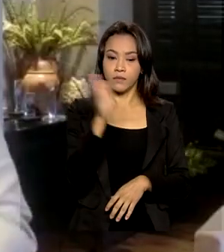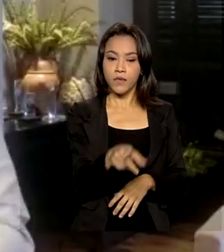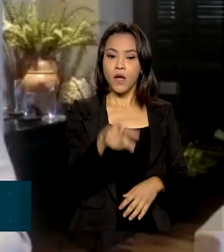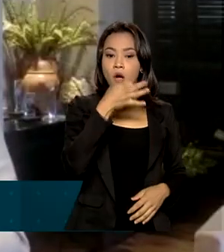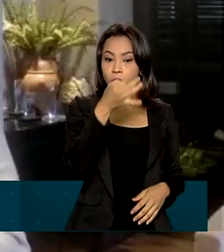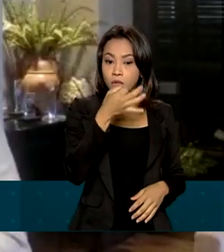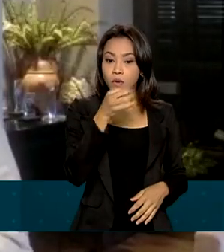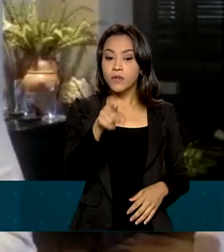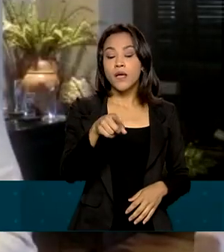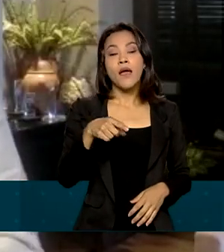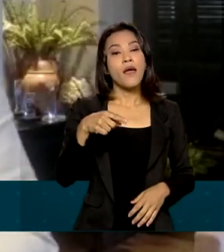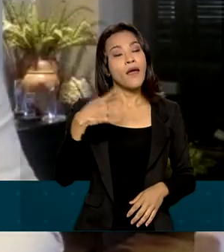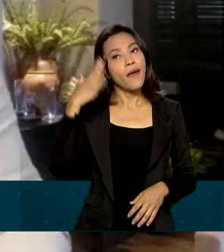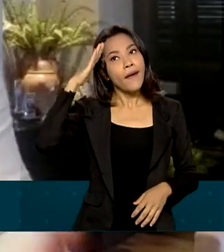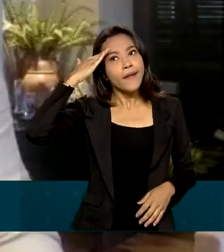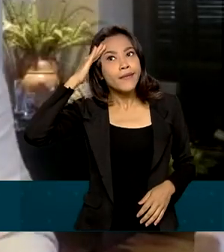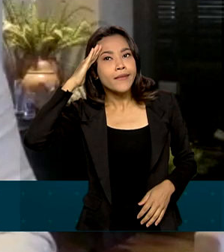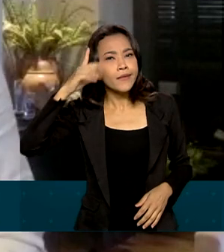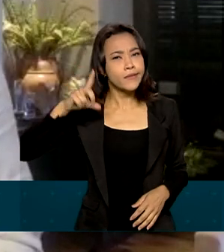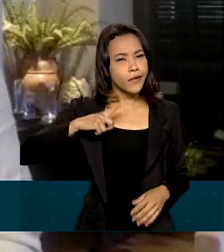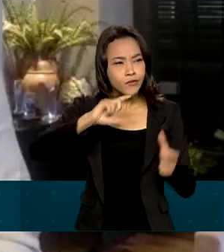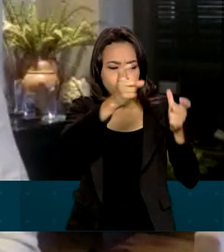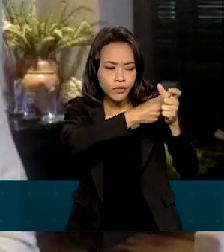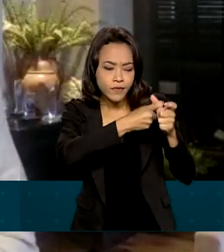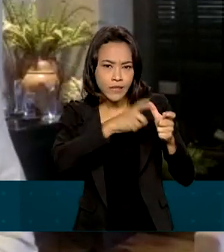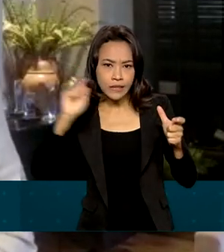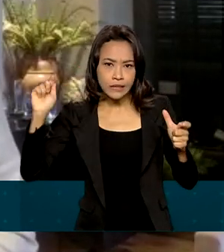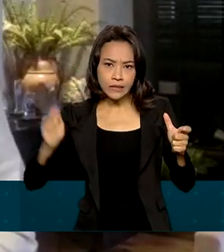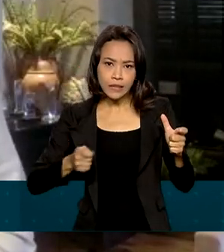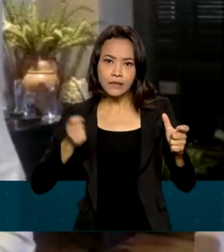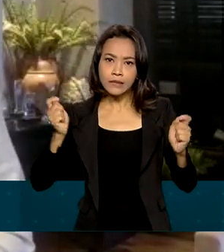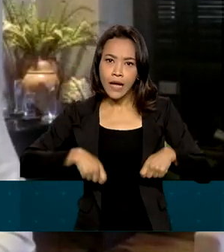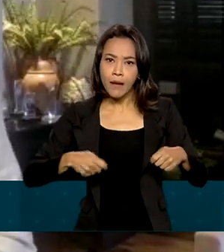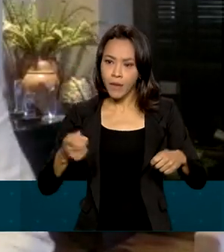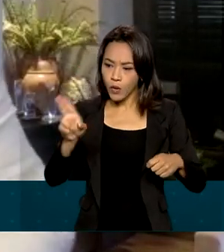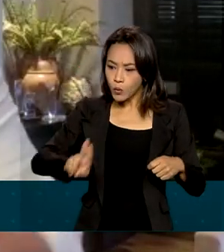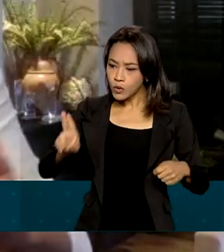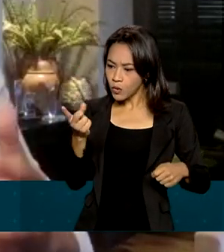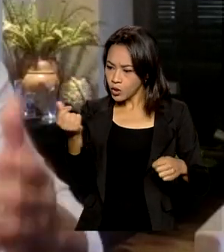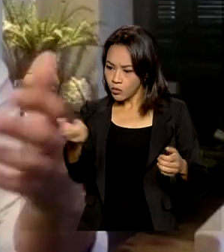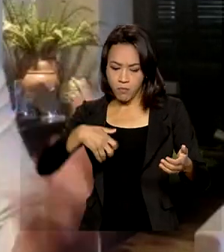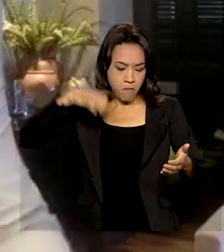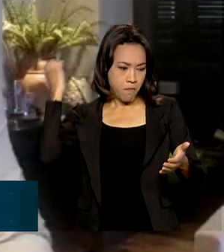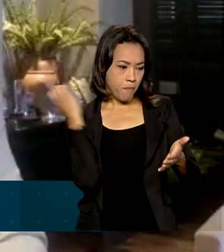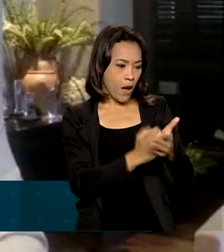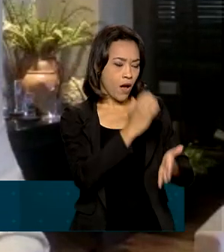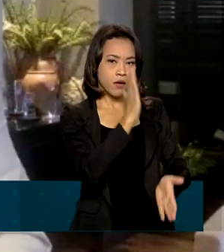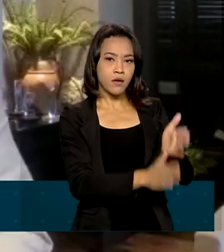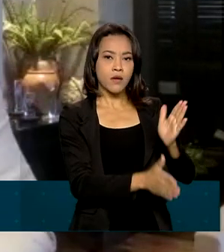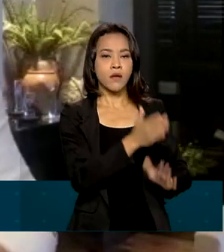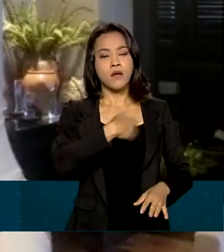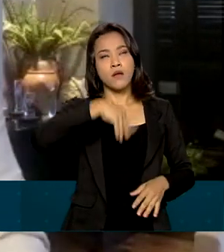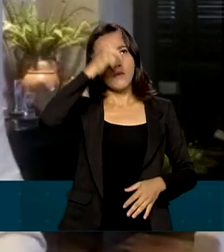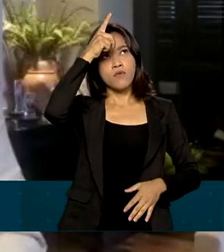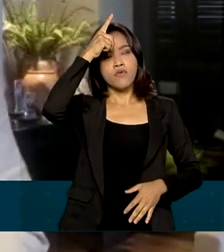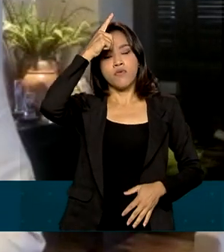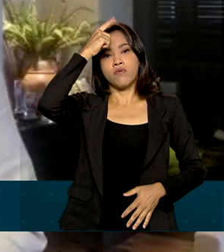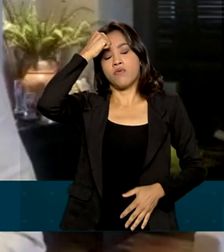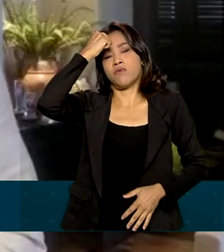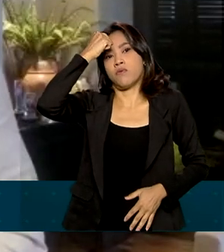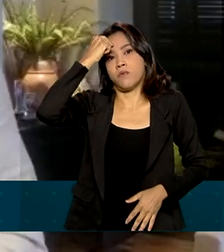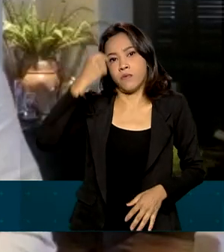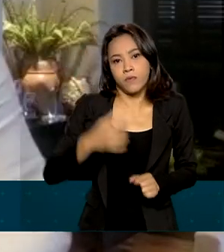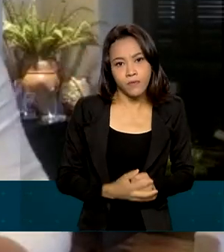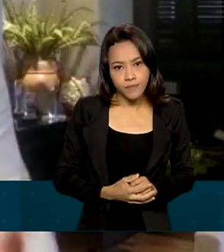é buscar entender se você tem dívidas que possam ser quitadas com este valor, para você poder liberar o seu nome, tirar ele,